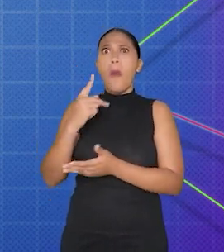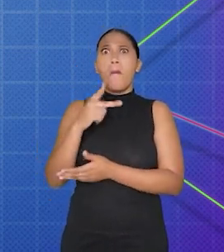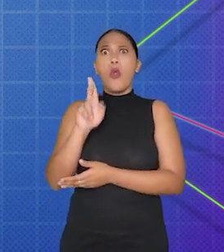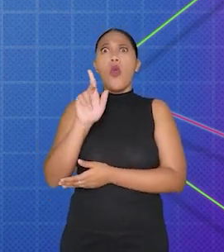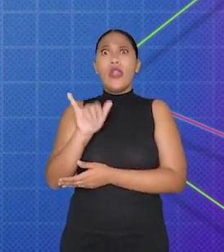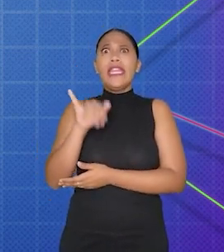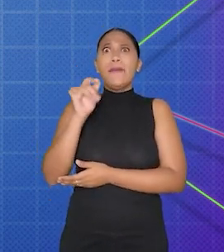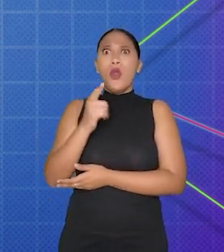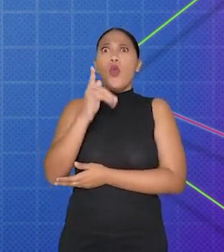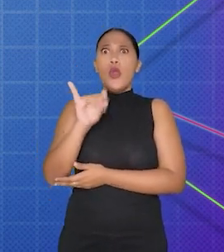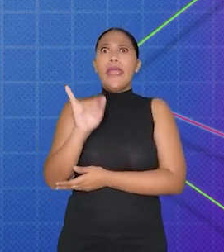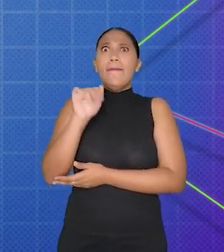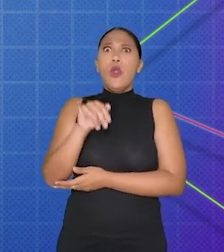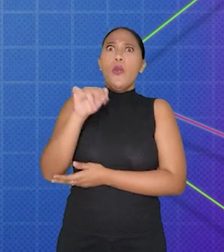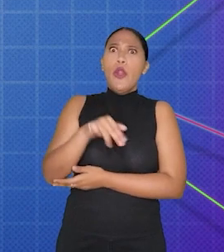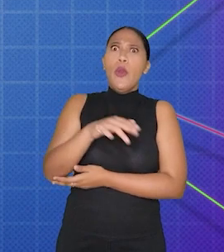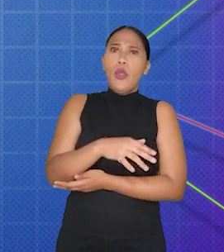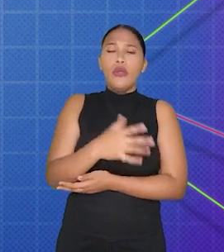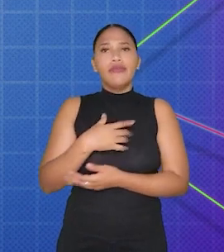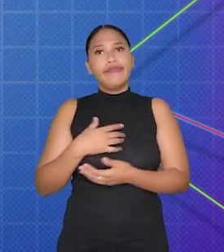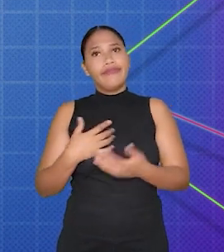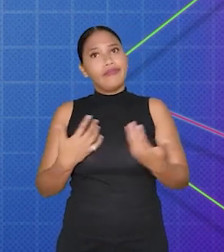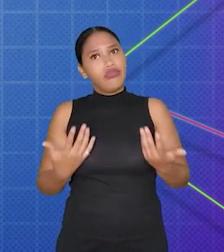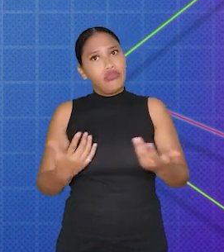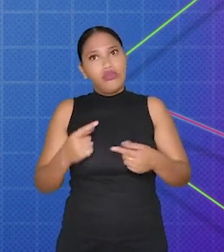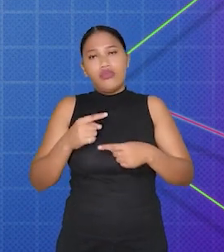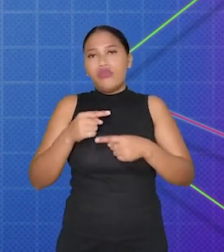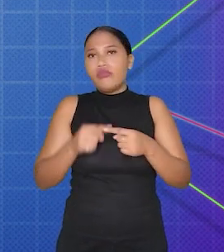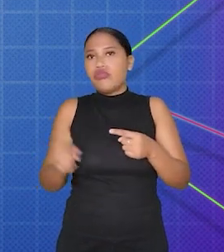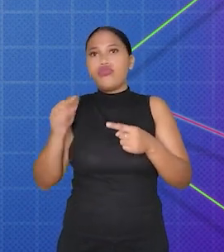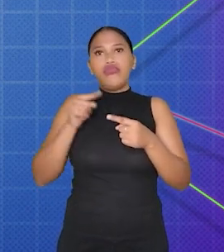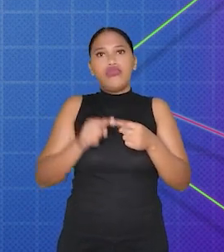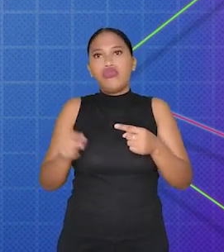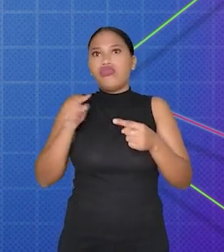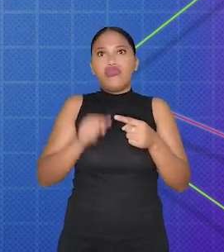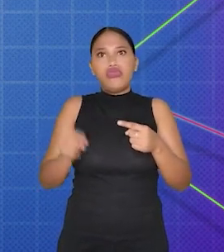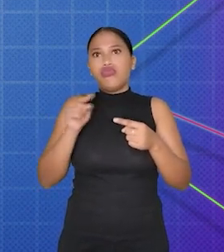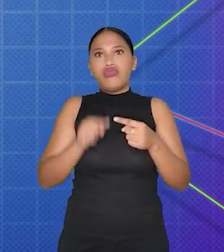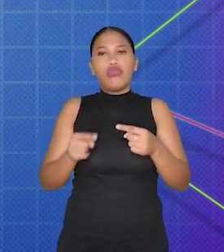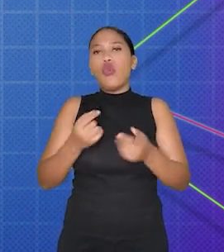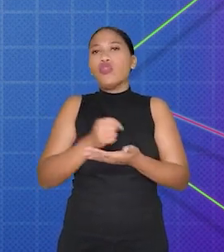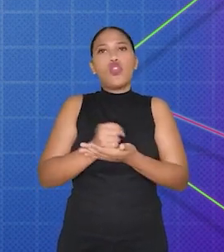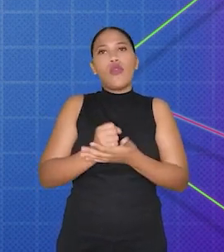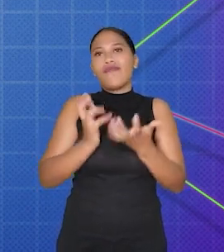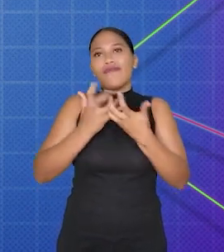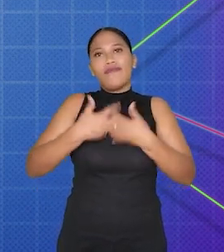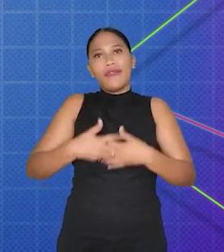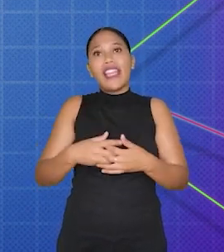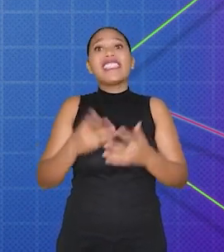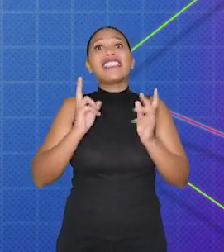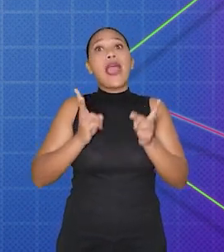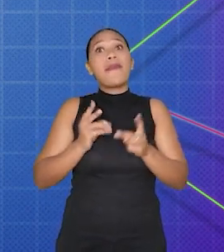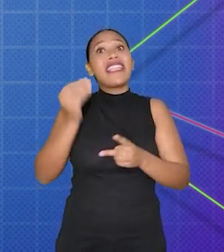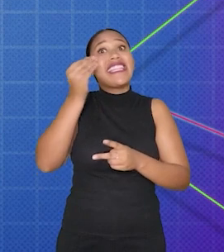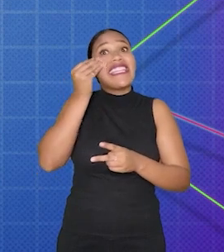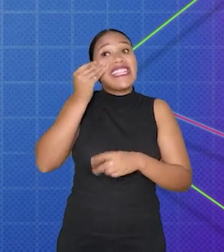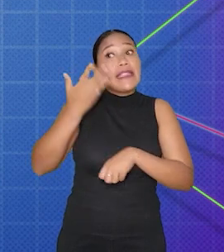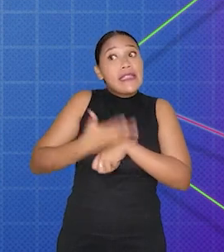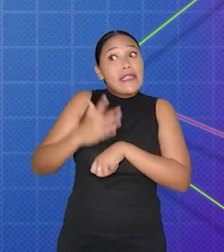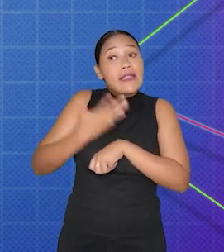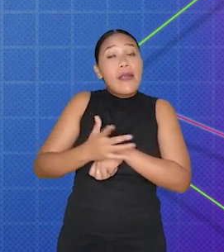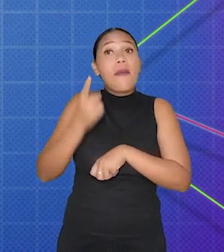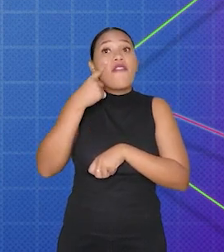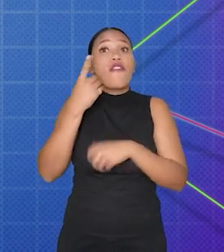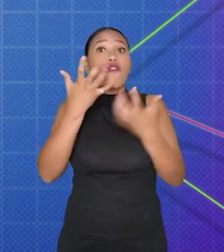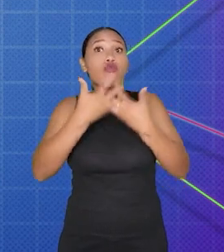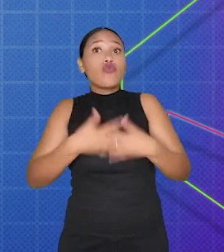impactar negativamente o desempenho do jogo, por isso, é necessário usá-los com moderação e sempre testar o jogo para garantir que ele